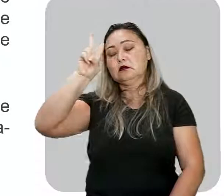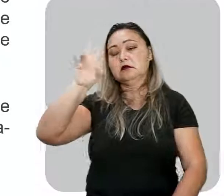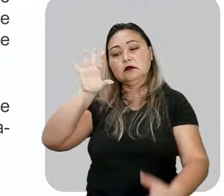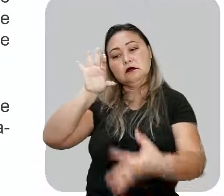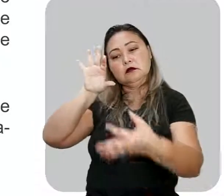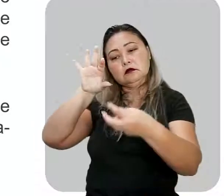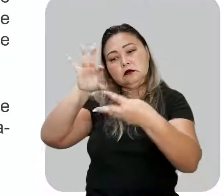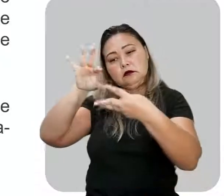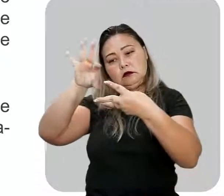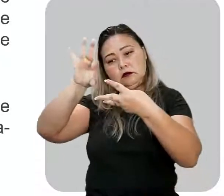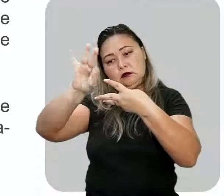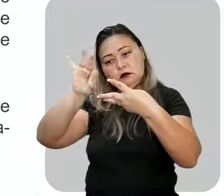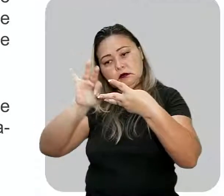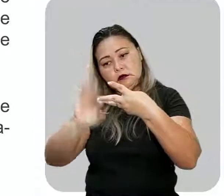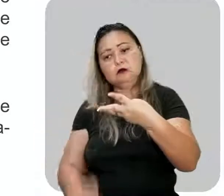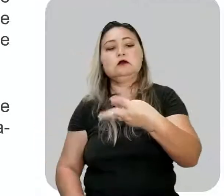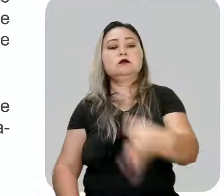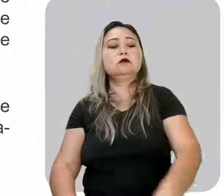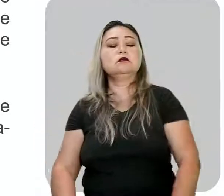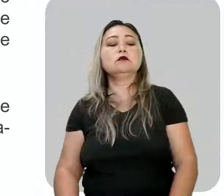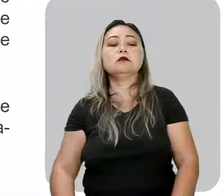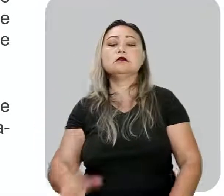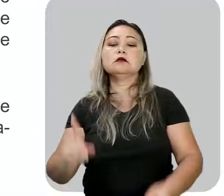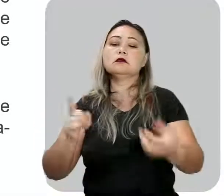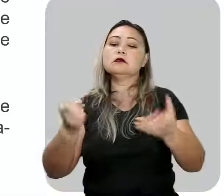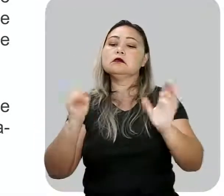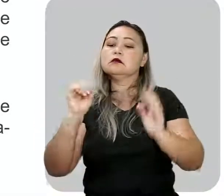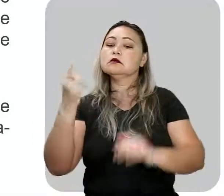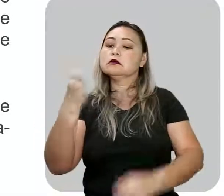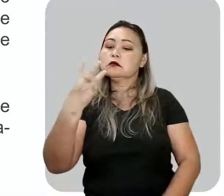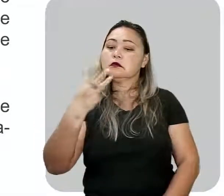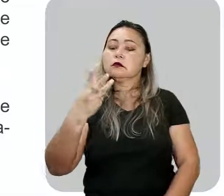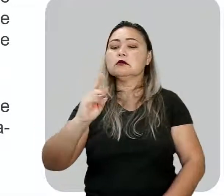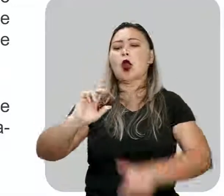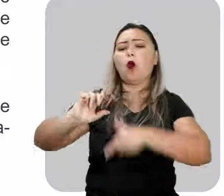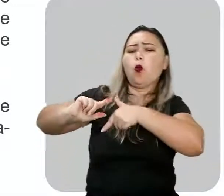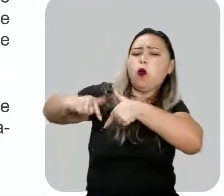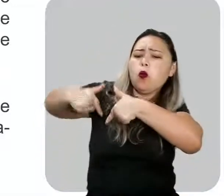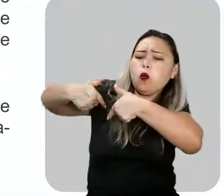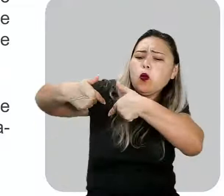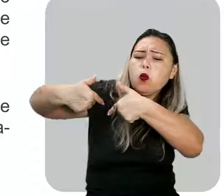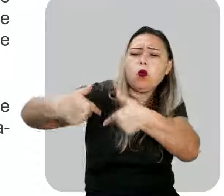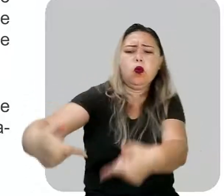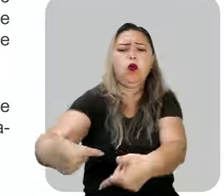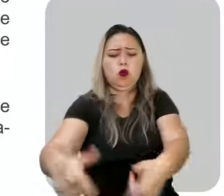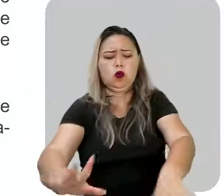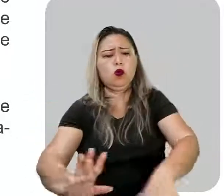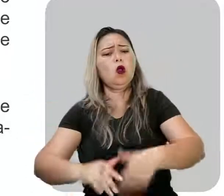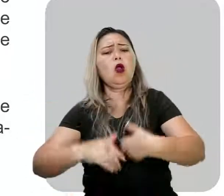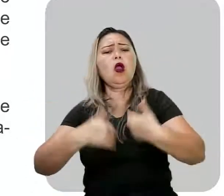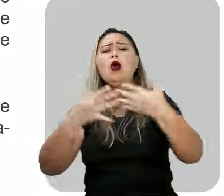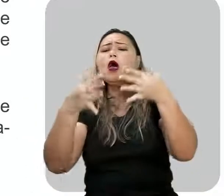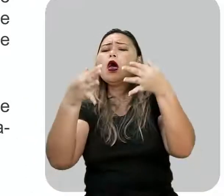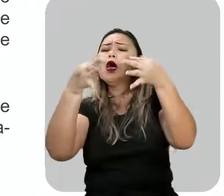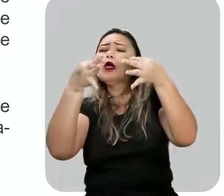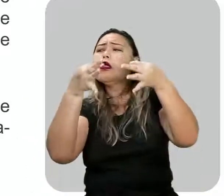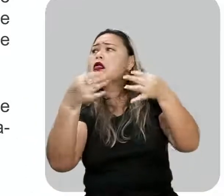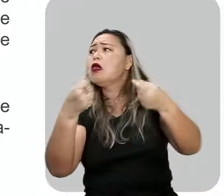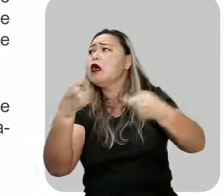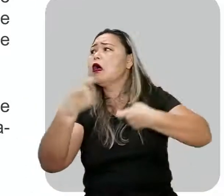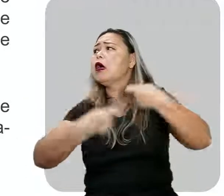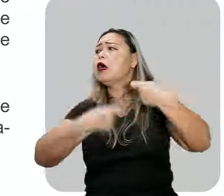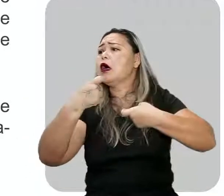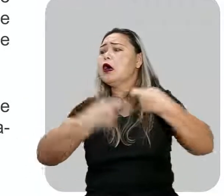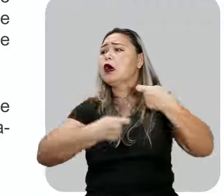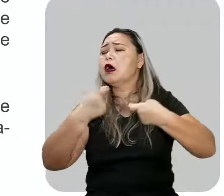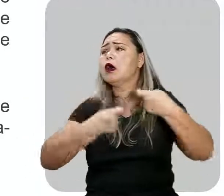e a história. Ok! A terceira parte é a luta, né, descrição da guerra de Canudos,